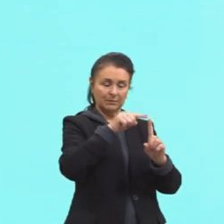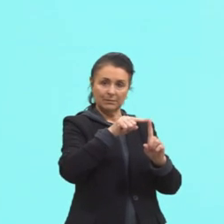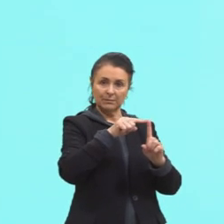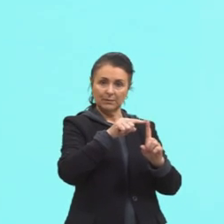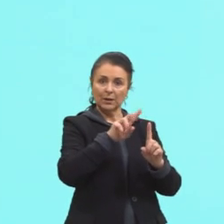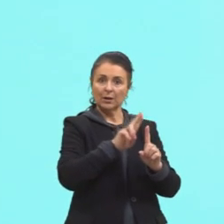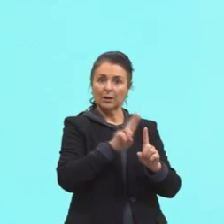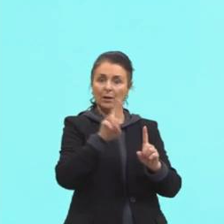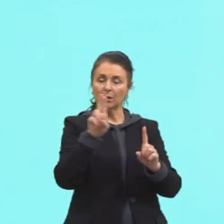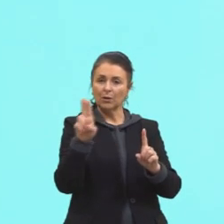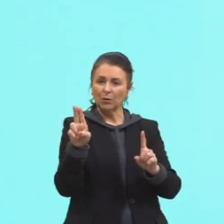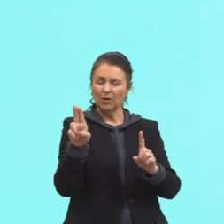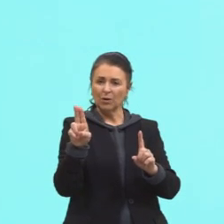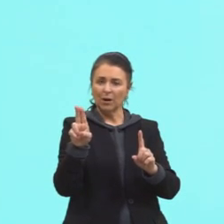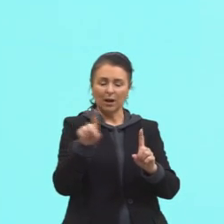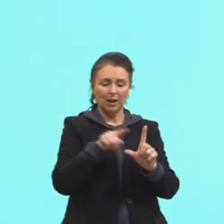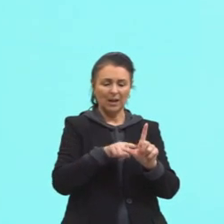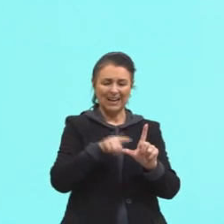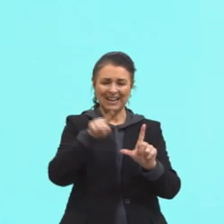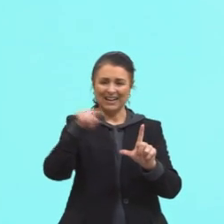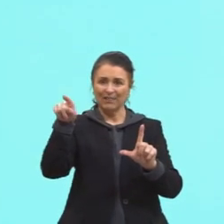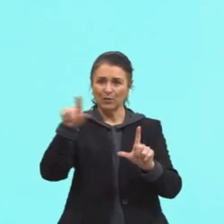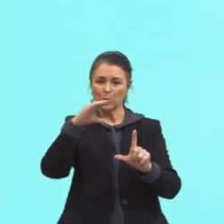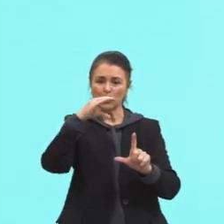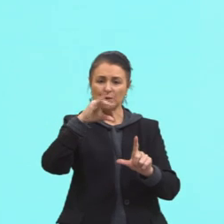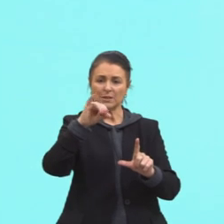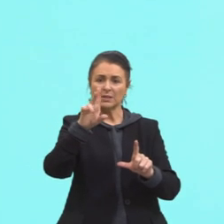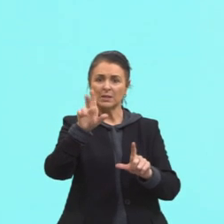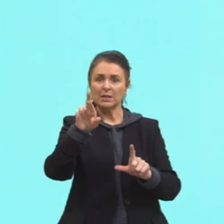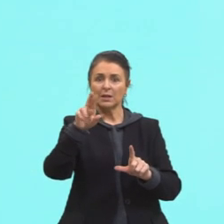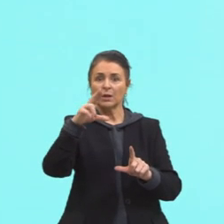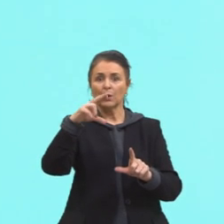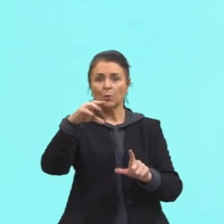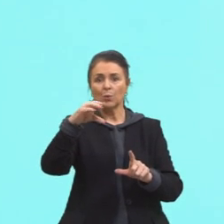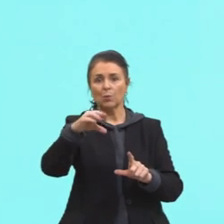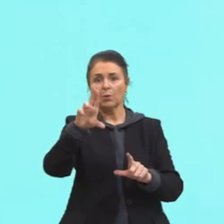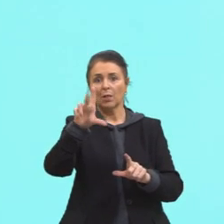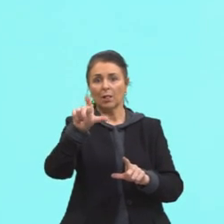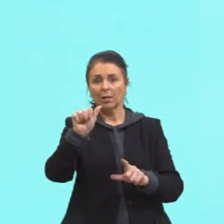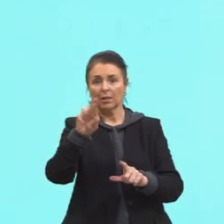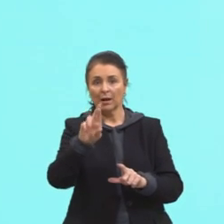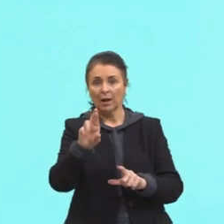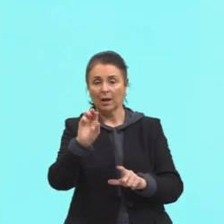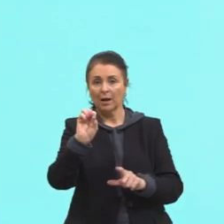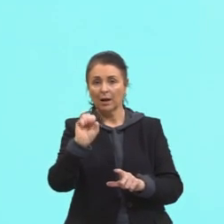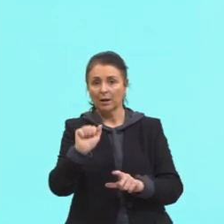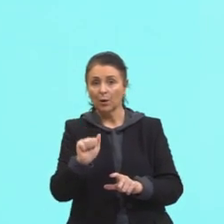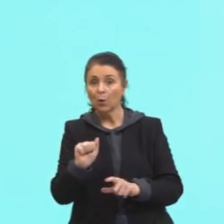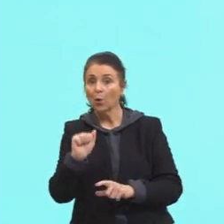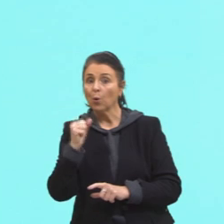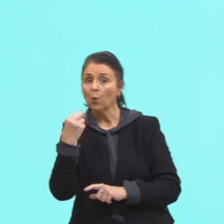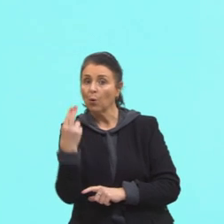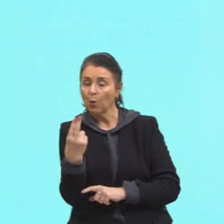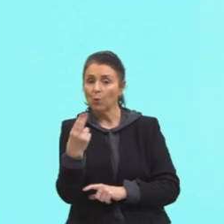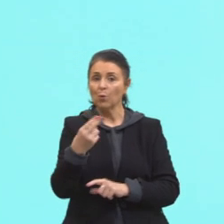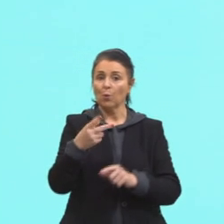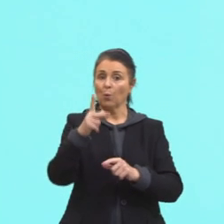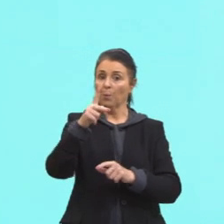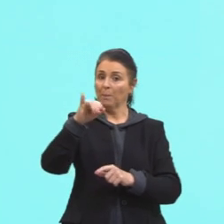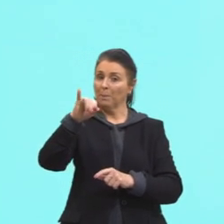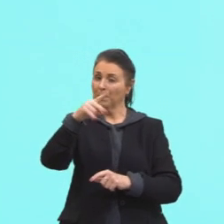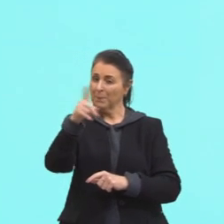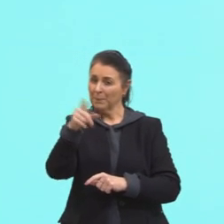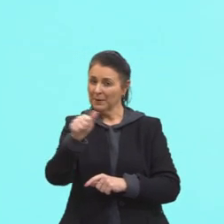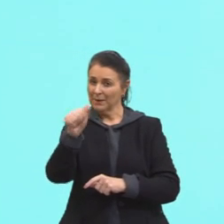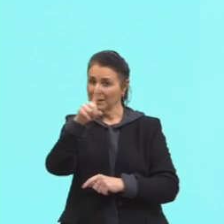chamado de gráfico circular ou gráfico de pizza, tá? O que seria o nosso gráfico, então, de